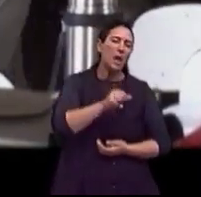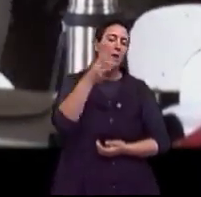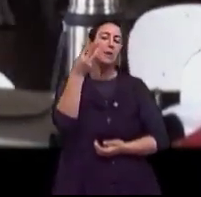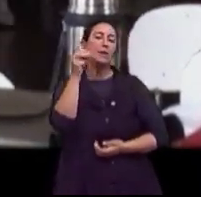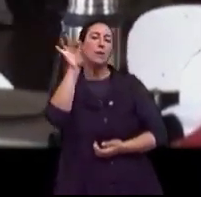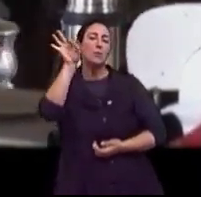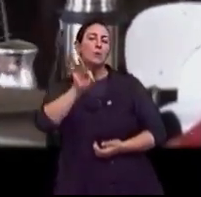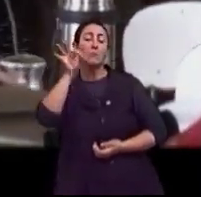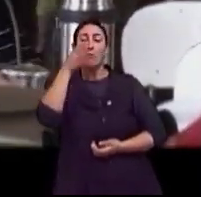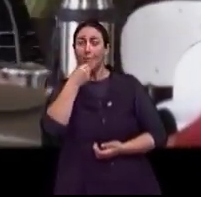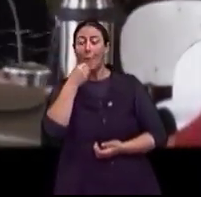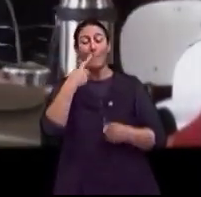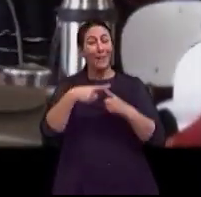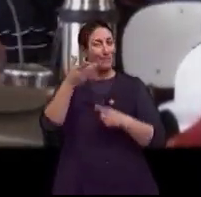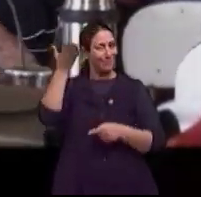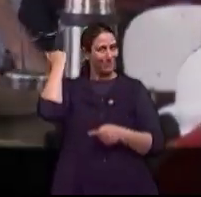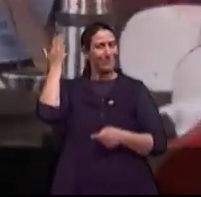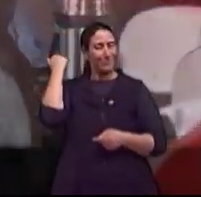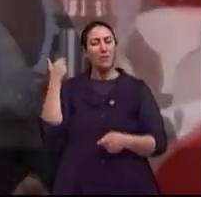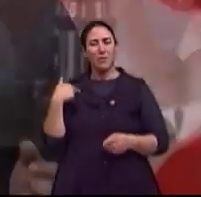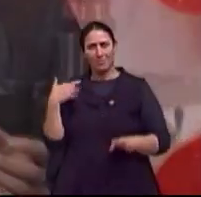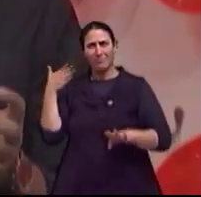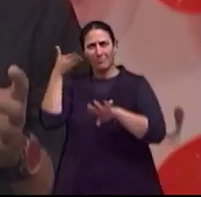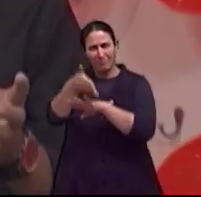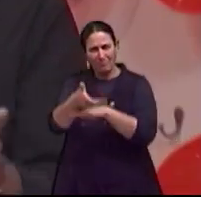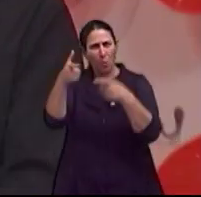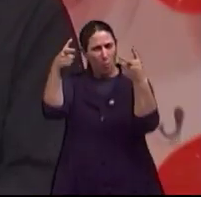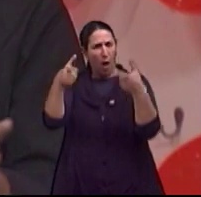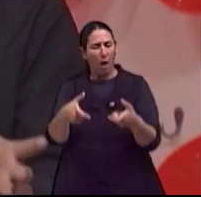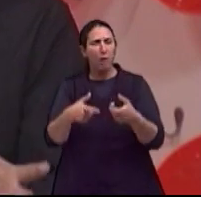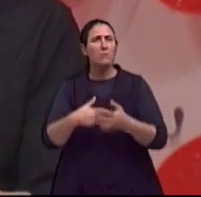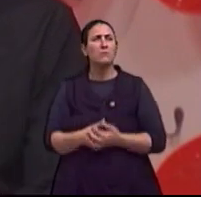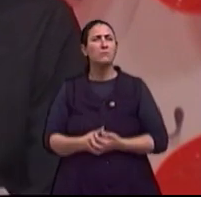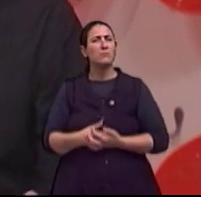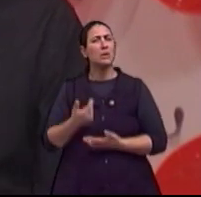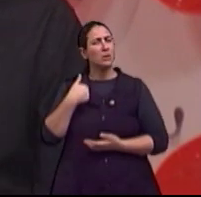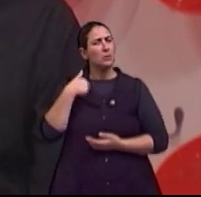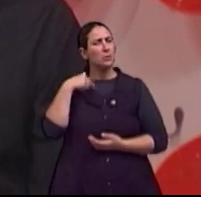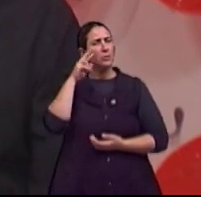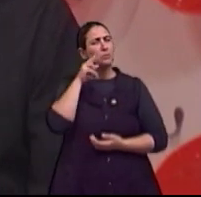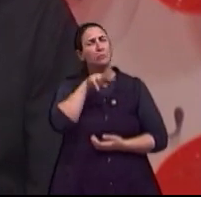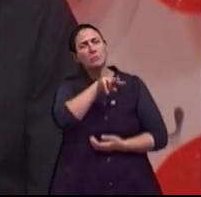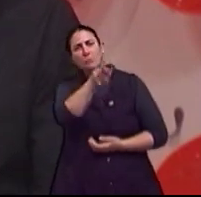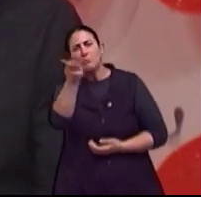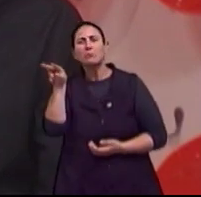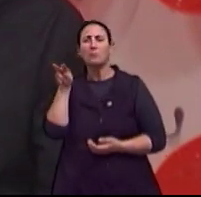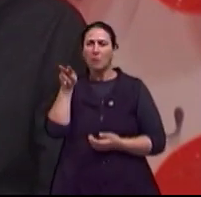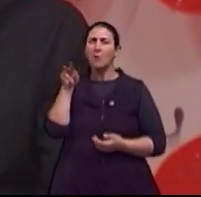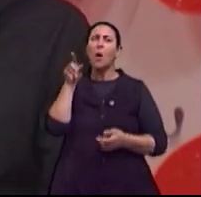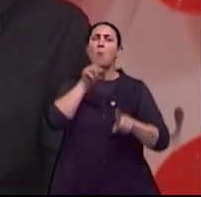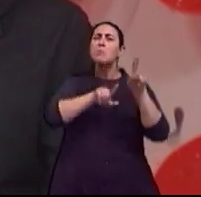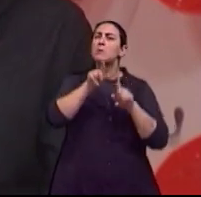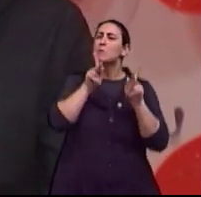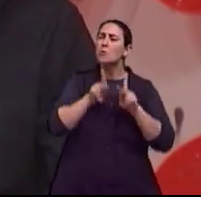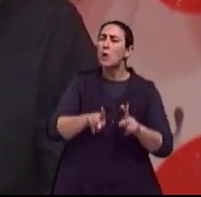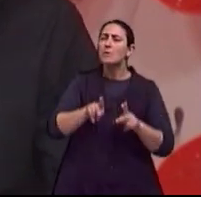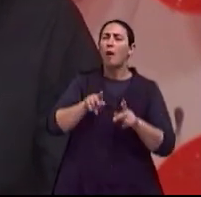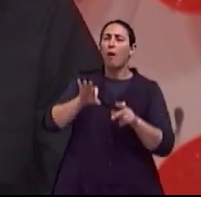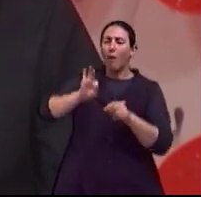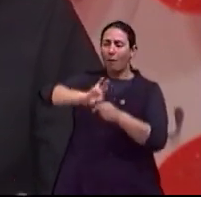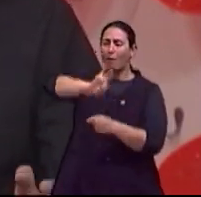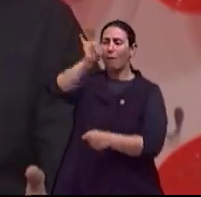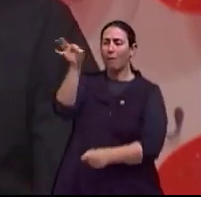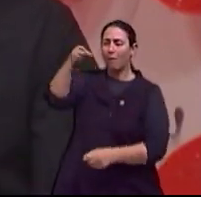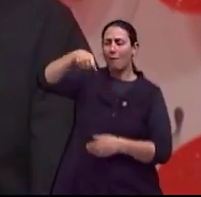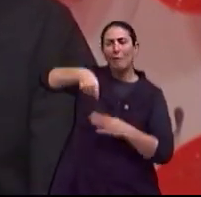E era muito curioso porque, para mim, na época, chegar a um lugar, eu chegava junto com as outras pessoas da festa. Então, algumas pessoas com bengala, devagar.